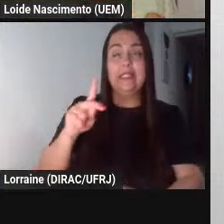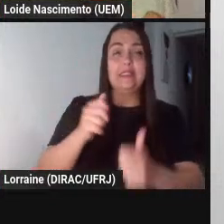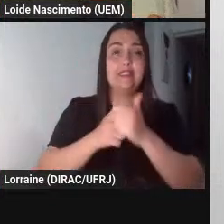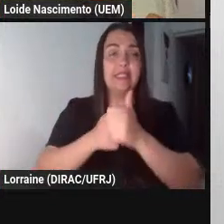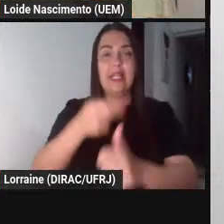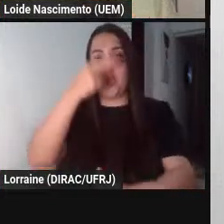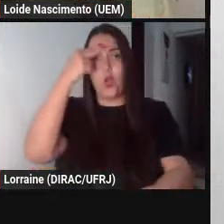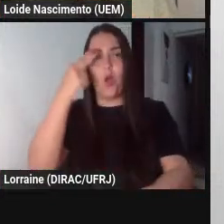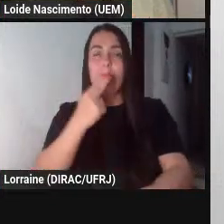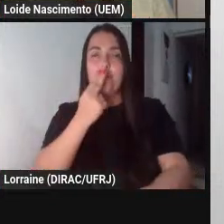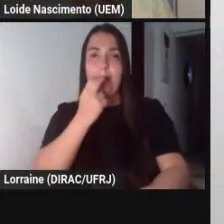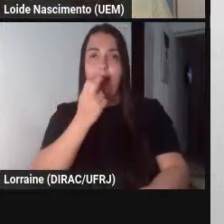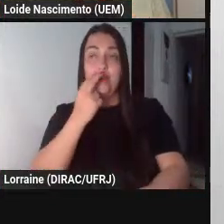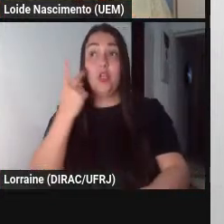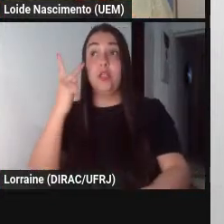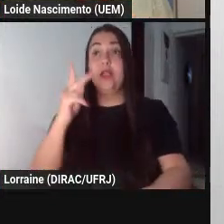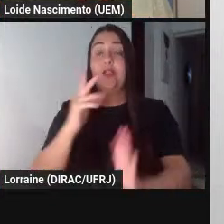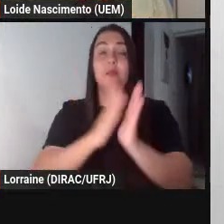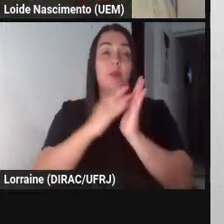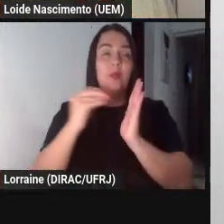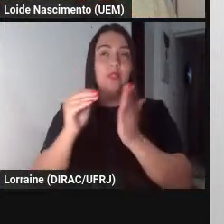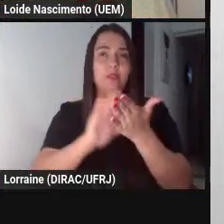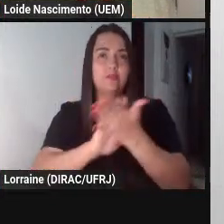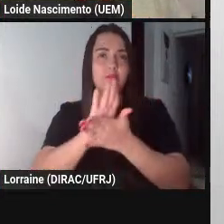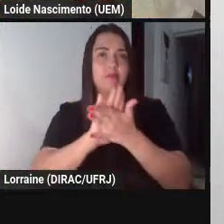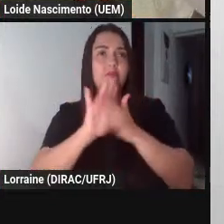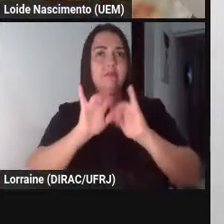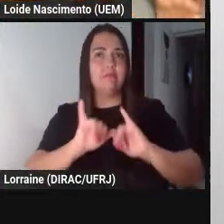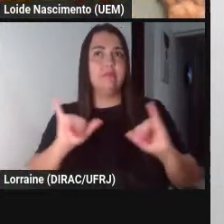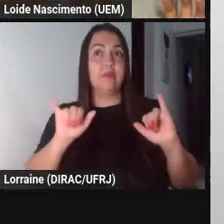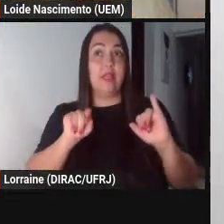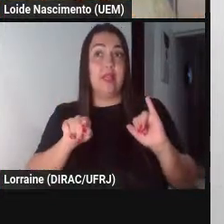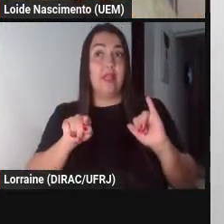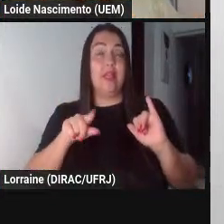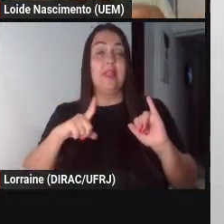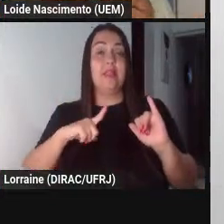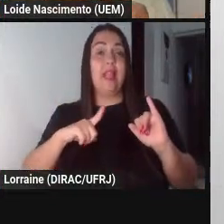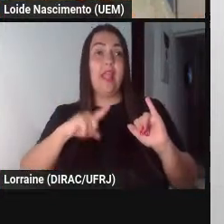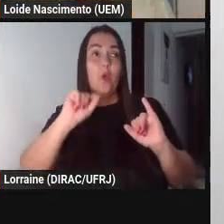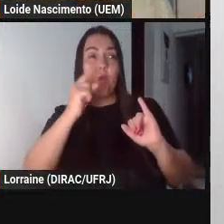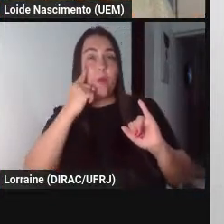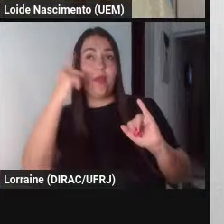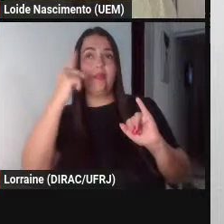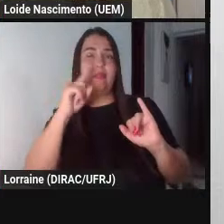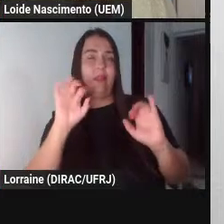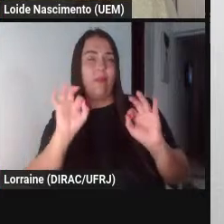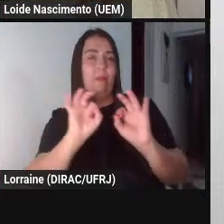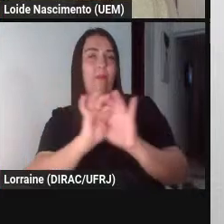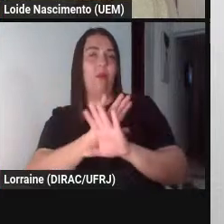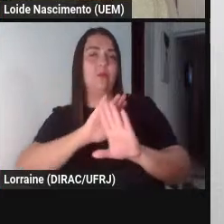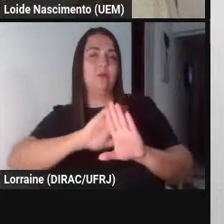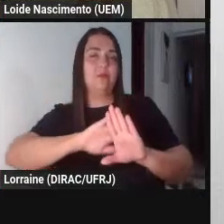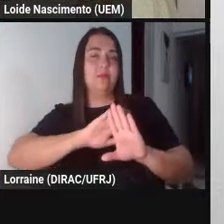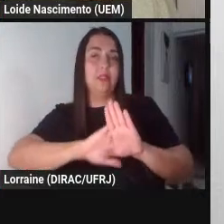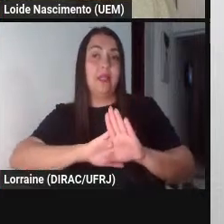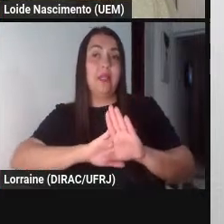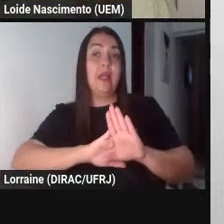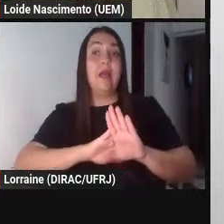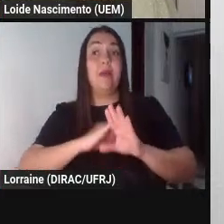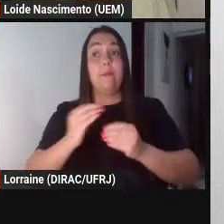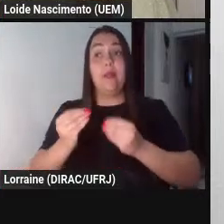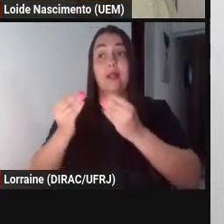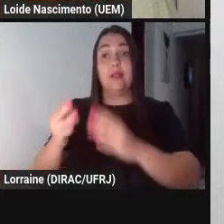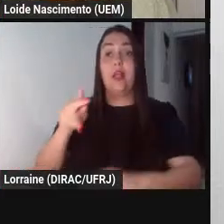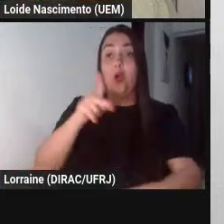publicação eles já trazem um mote pronto uma ideia pronta para que o professor crie o seu